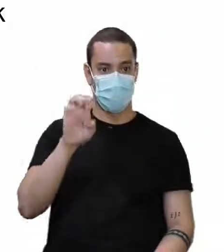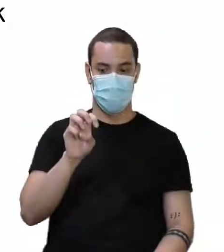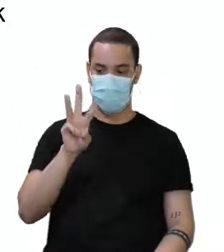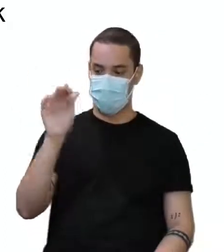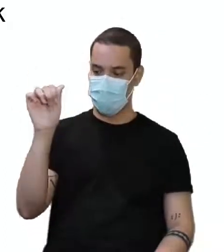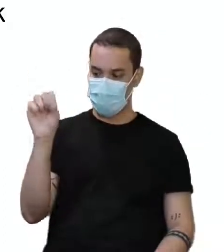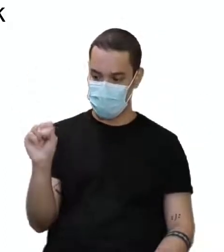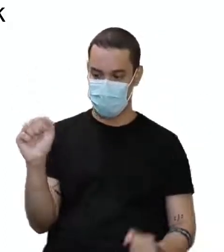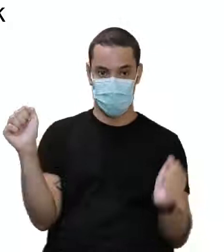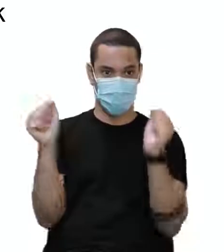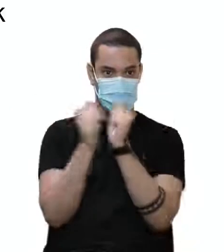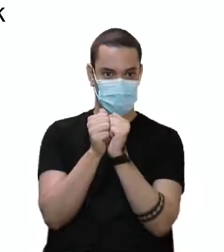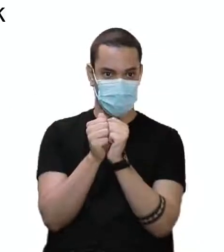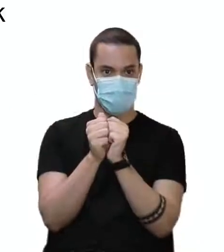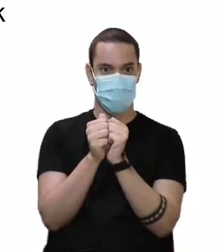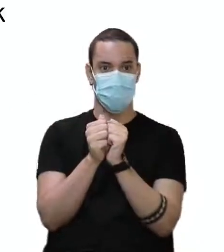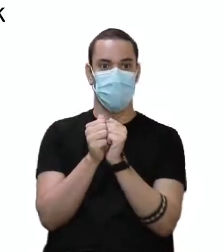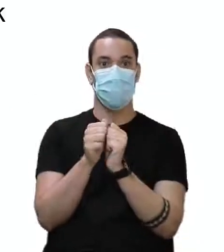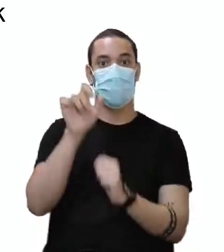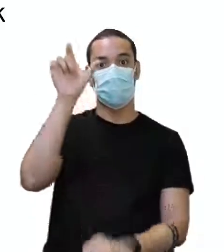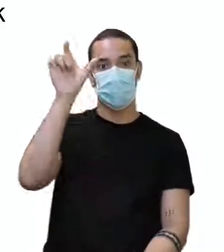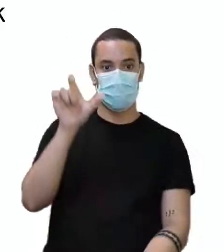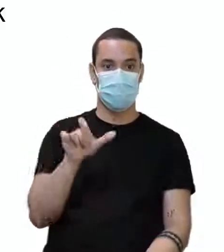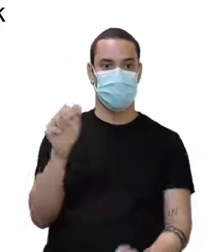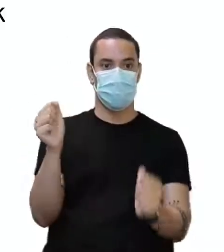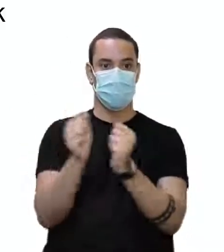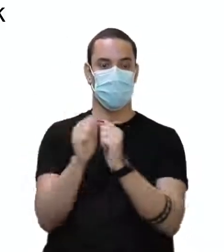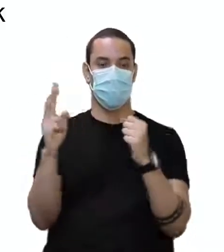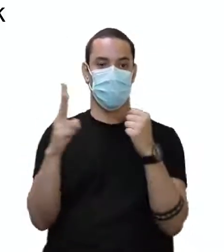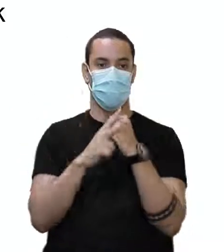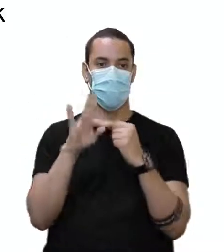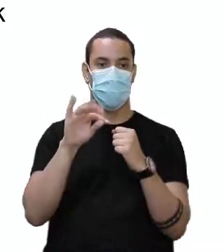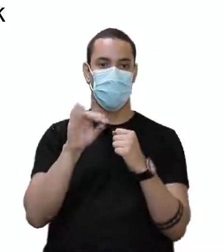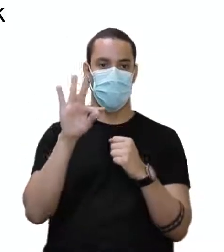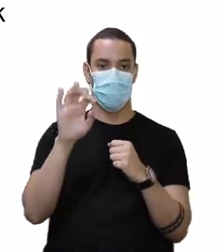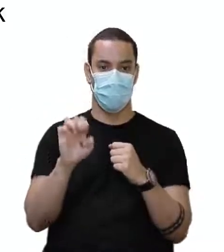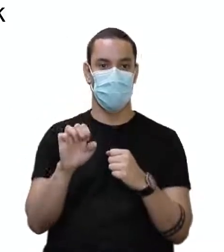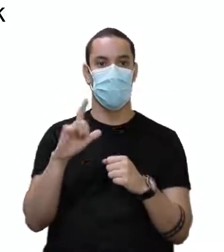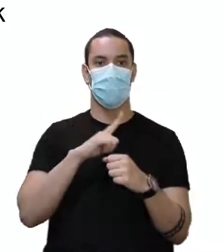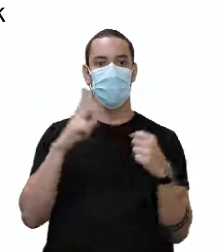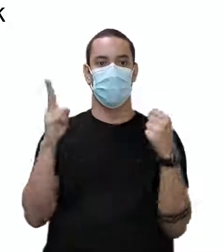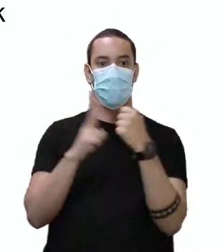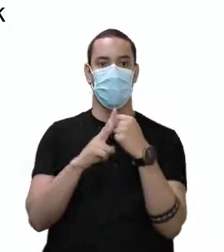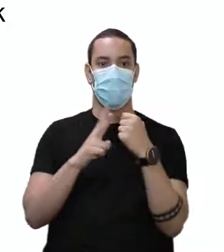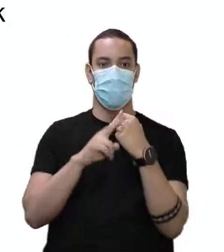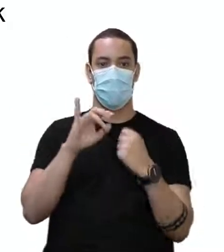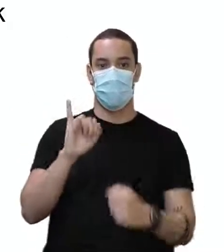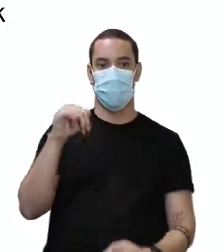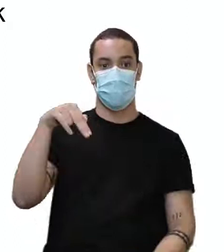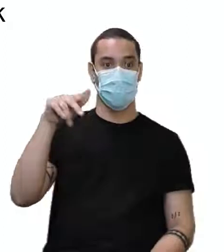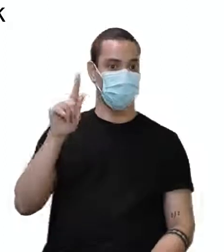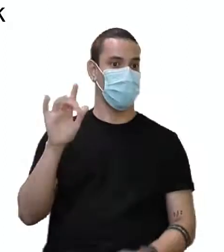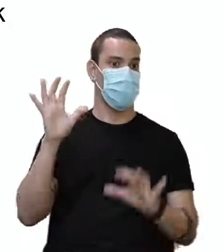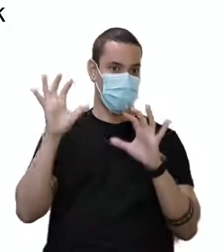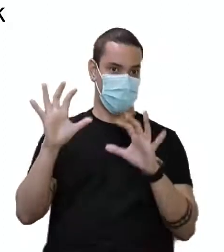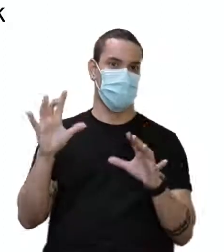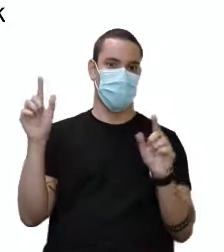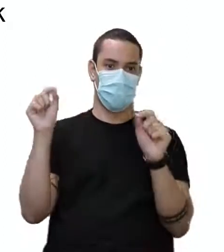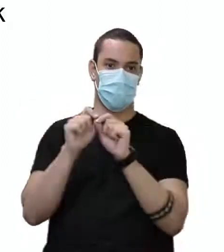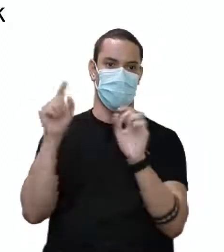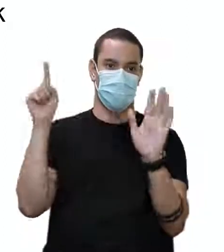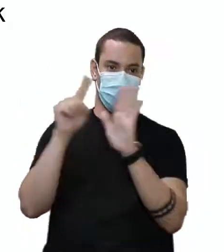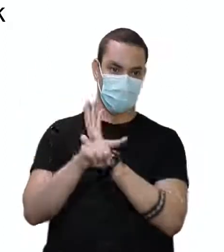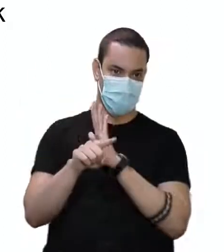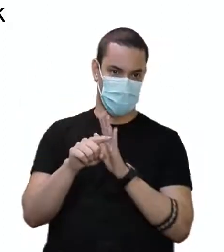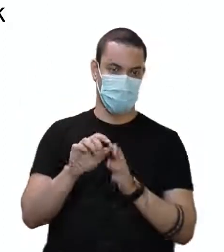interrogativo. Sujeito do lado do verbo to be e o meu verbo com ing. É assim que se faz uma pergunta. Where